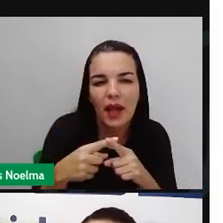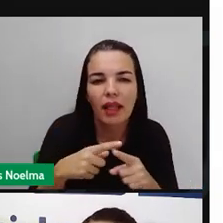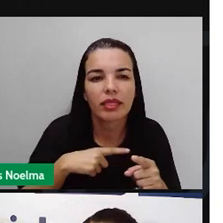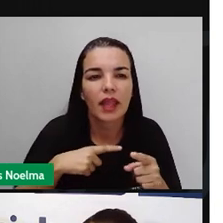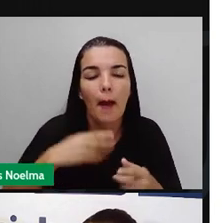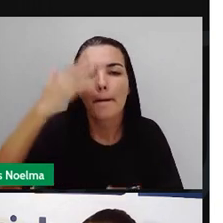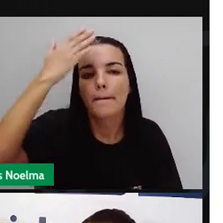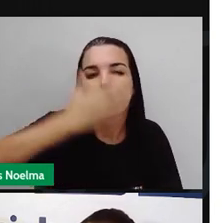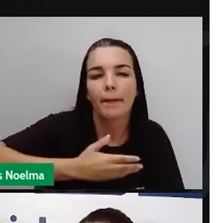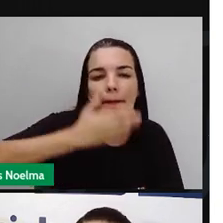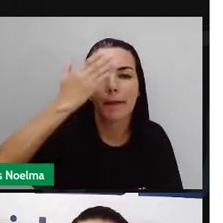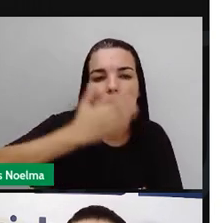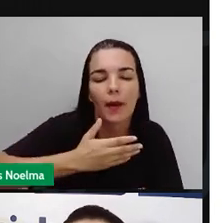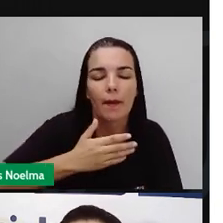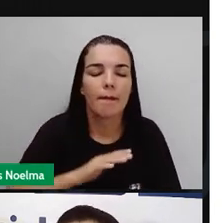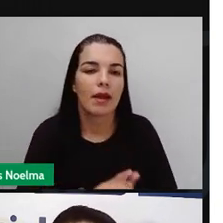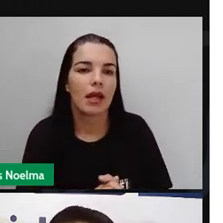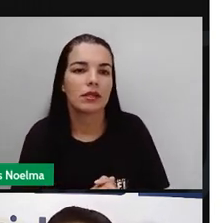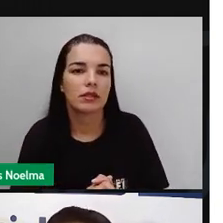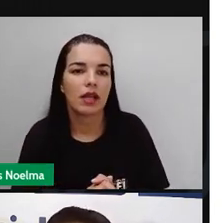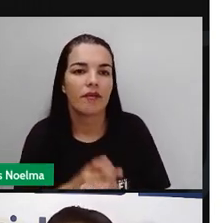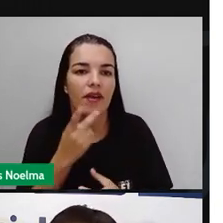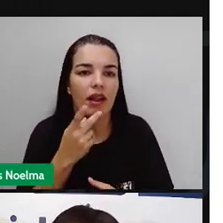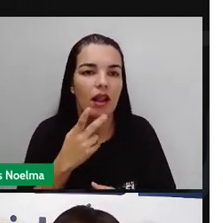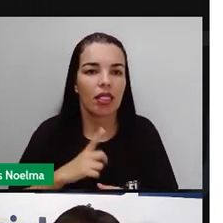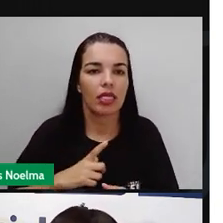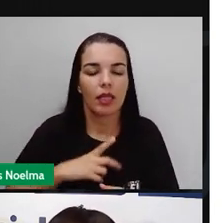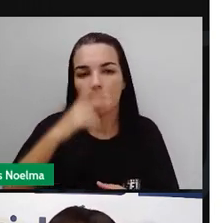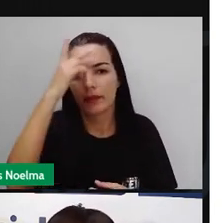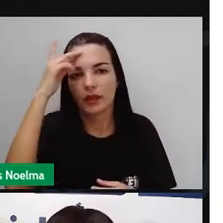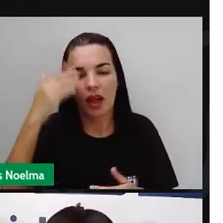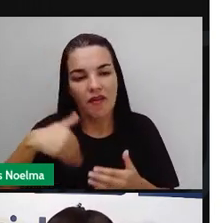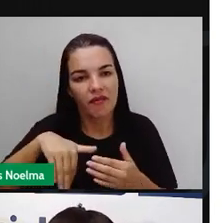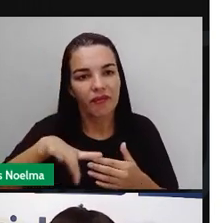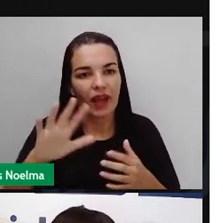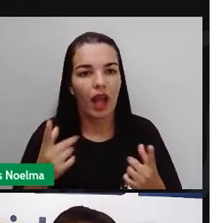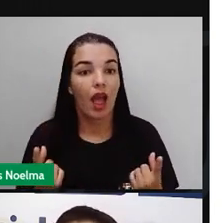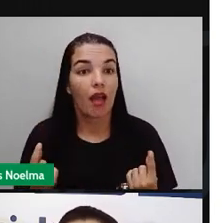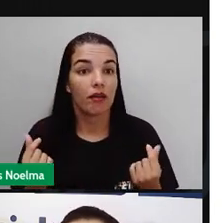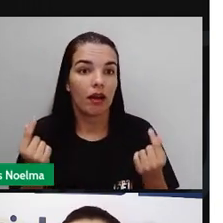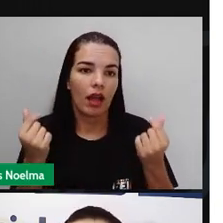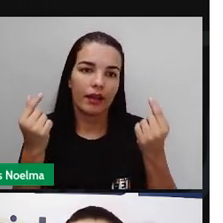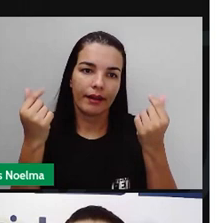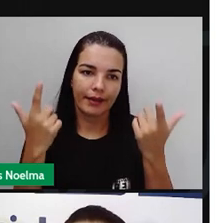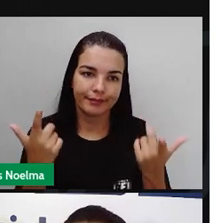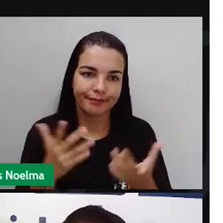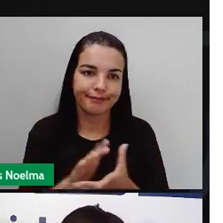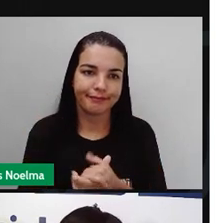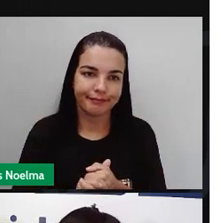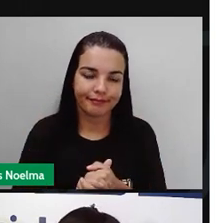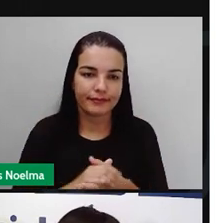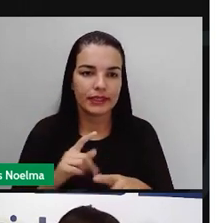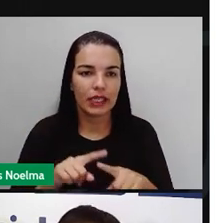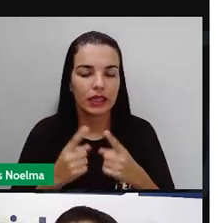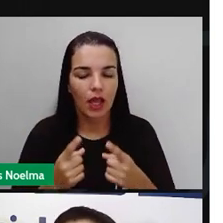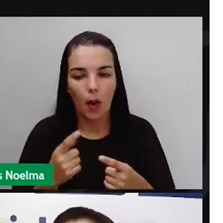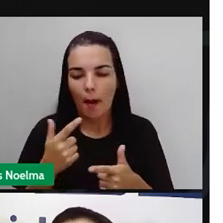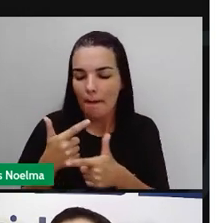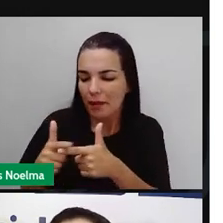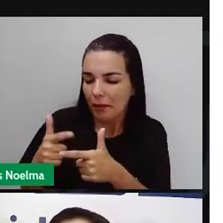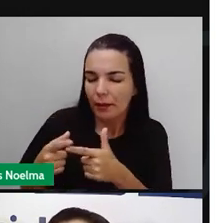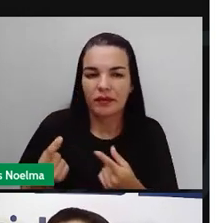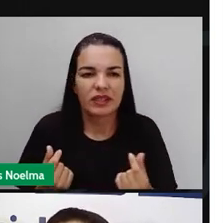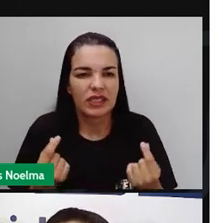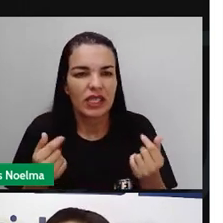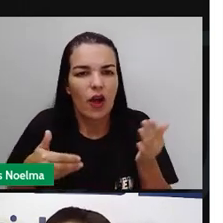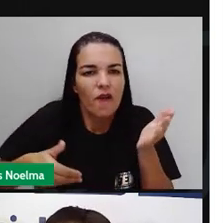não encontraram isso lá, elas passaram por uma necessidade, por necessidade, né? Problemas financeiros, fome